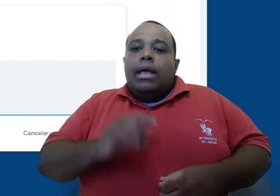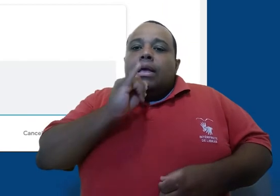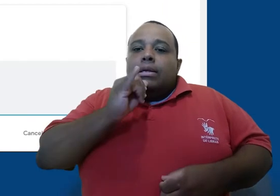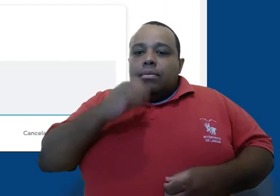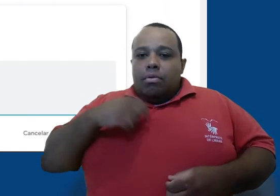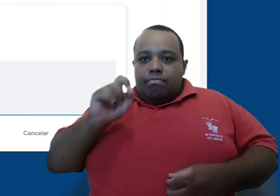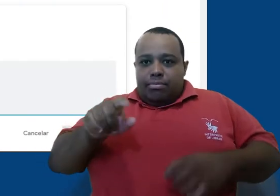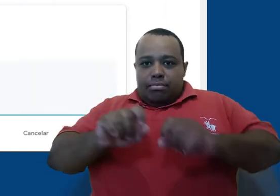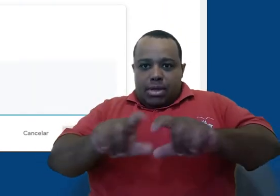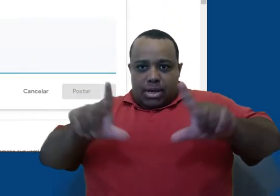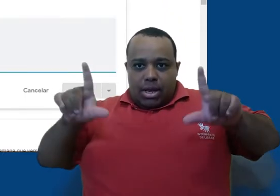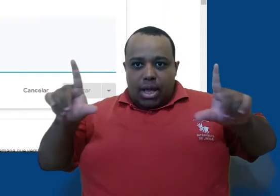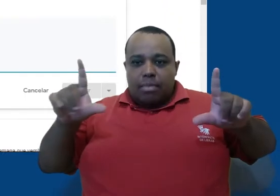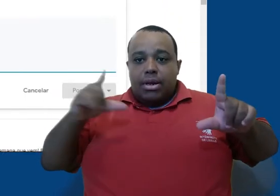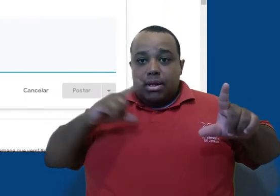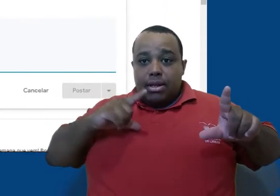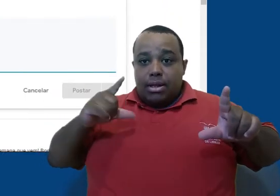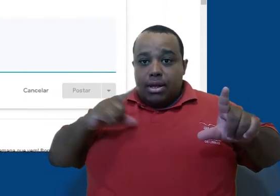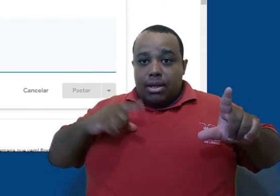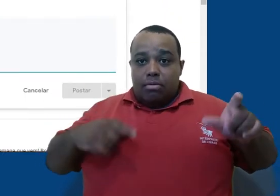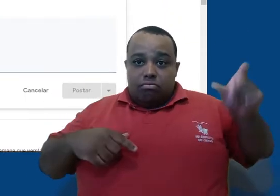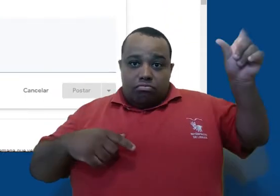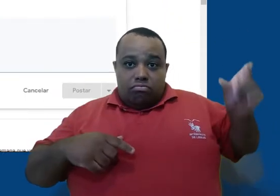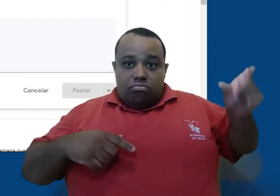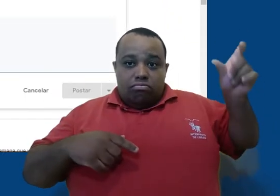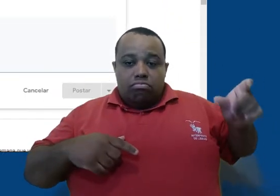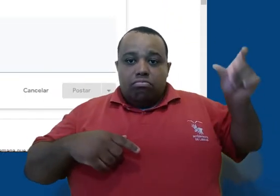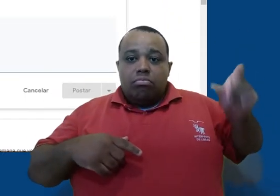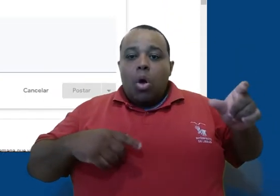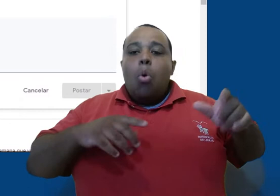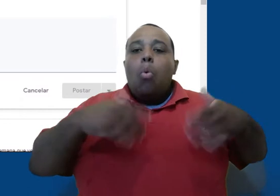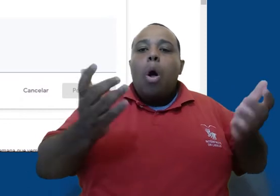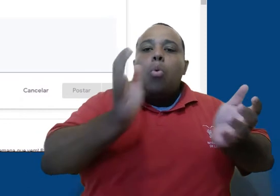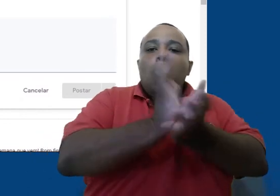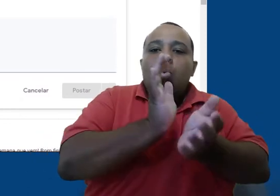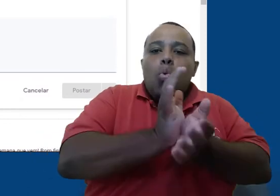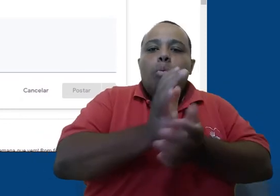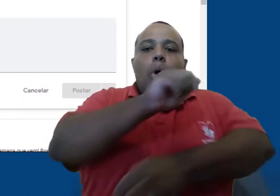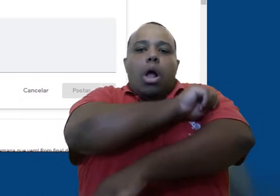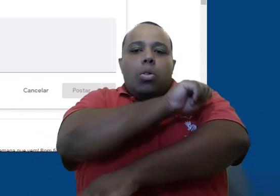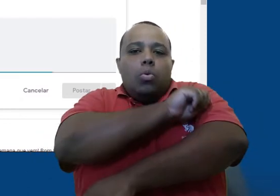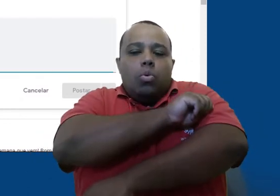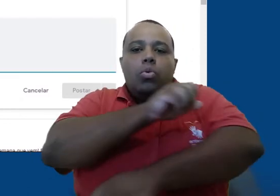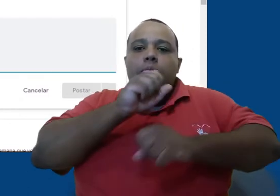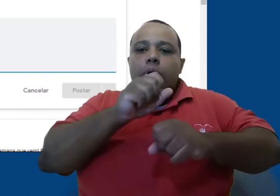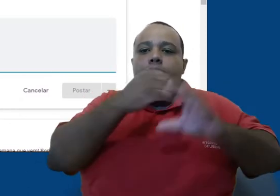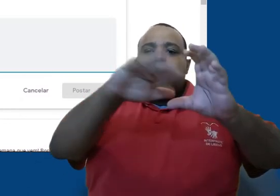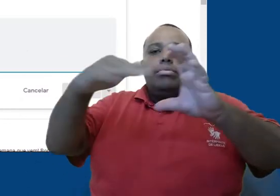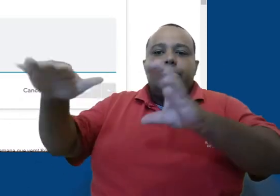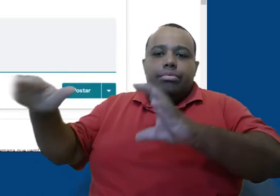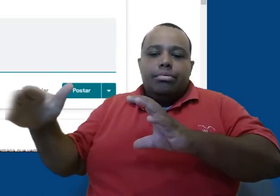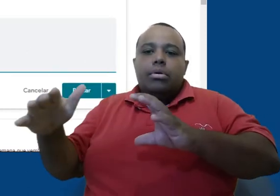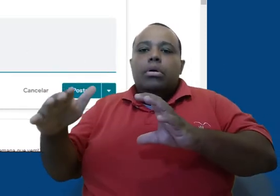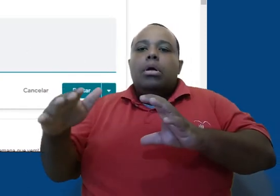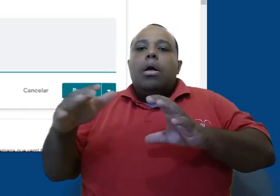no canto superior esquerdo dessa caixa, podemos escolher para quais turmas e alunos queremos enviar essa mensagem. Logo abaixo, podemos escrever a nossa